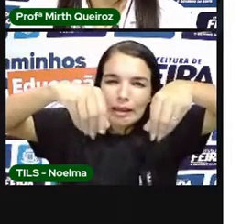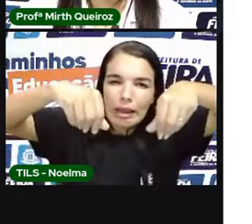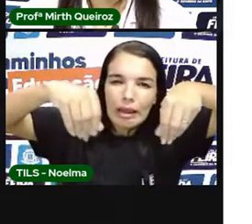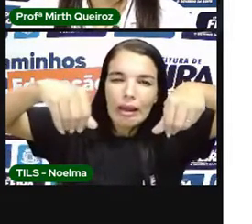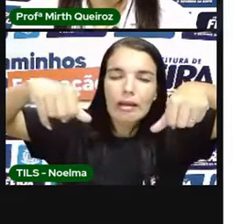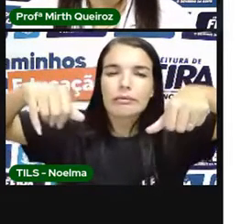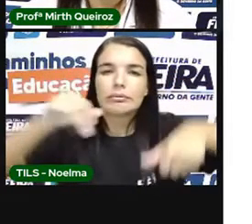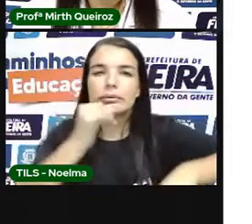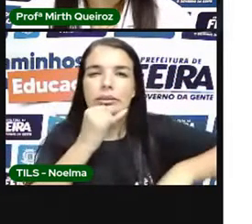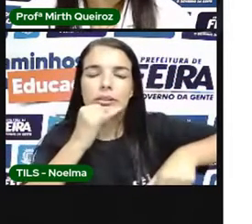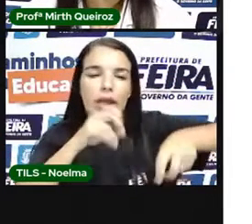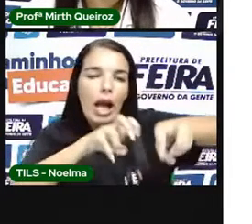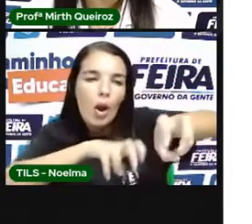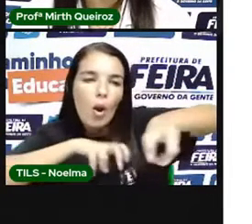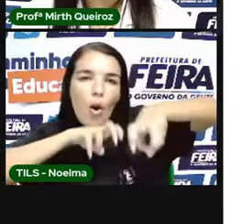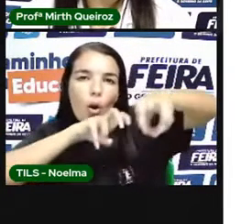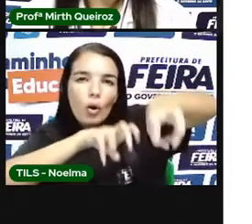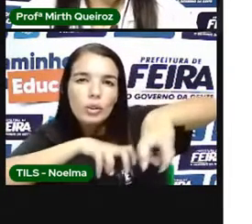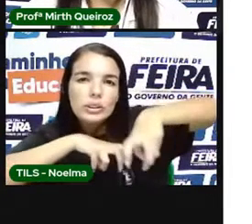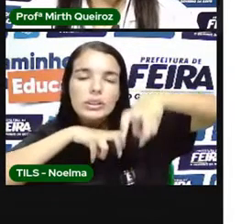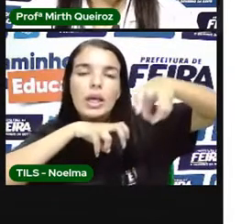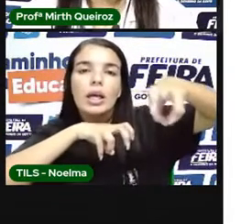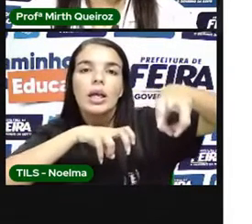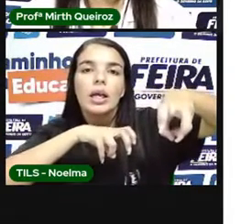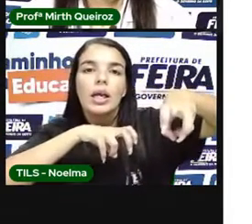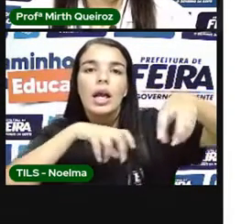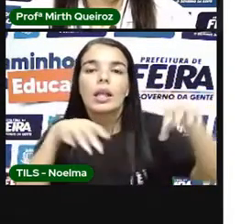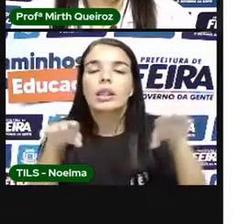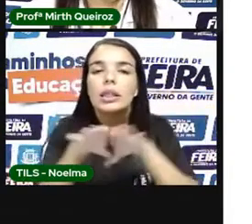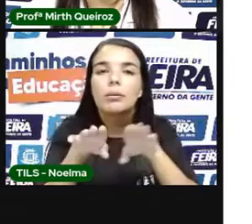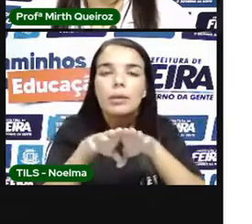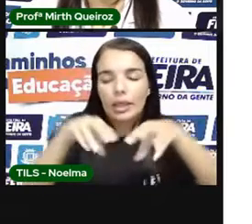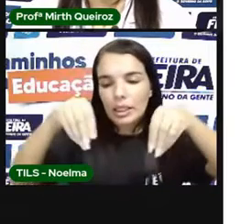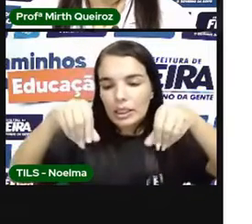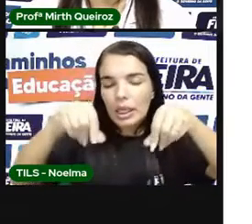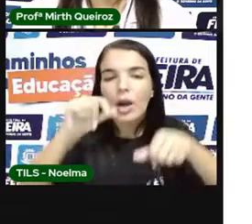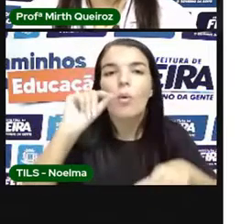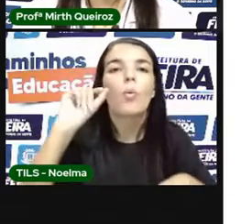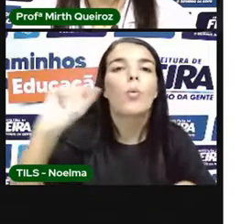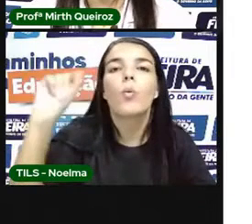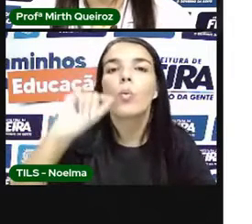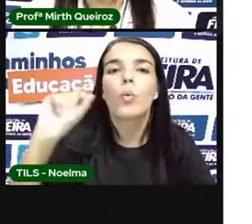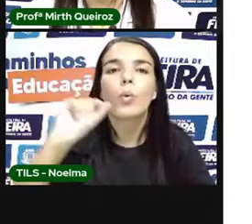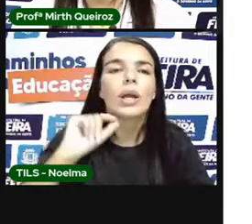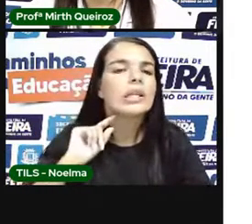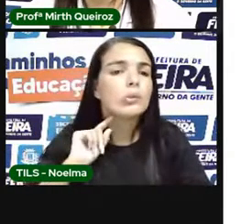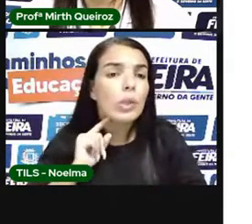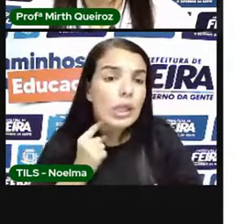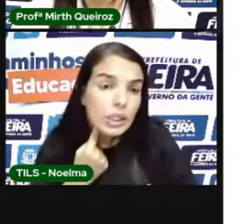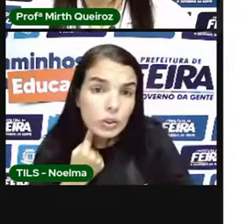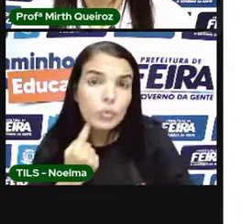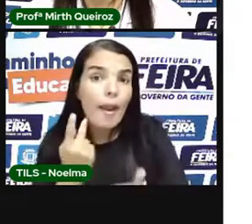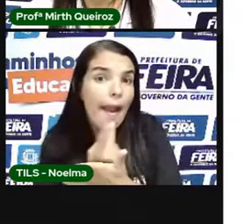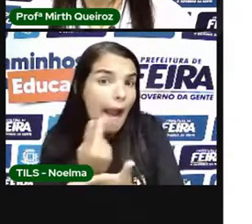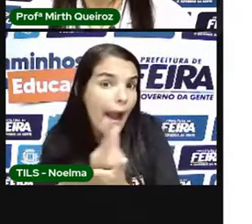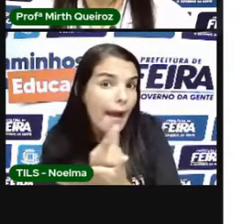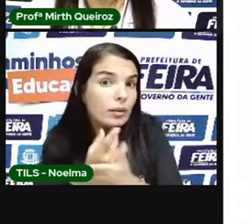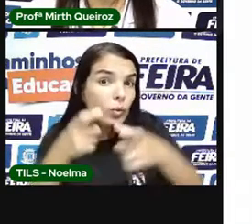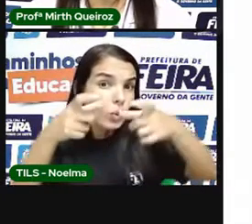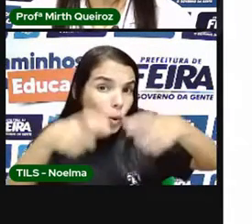utilizados nas plantações Não A poluição do solo Também ocorre com os cachos Incorretos de lixo, né?